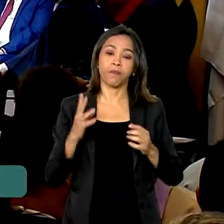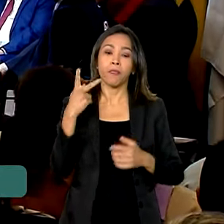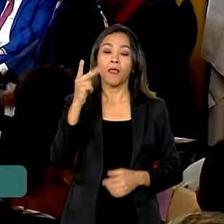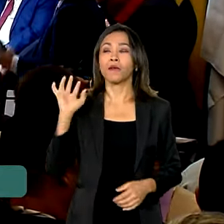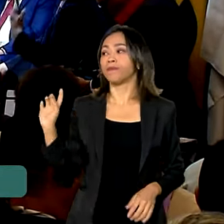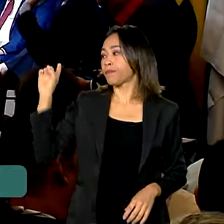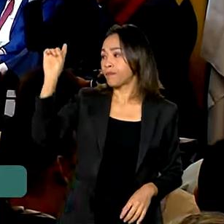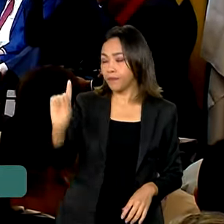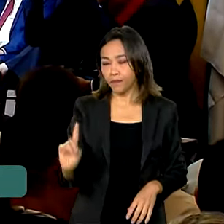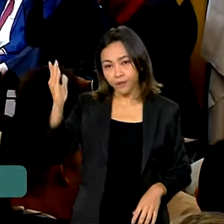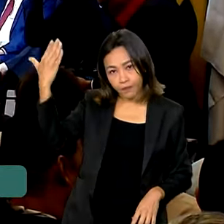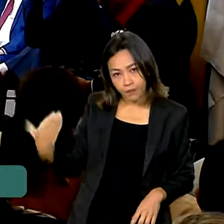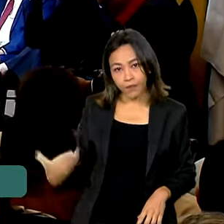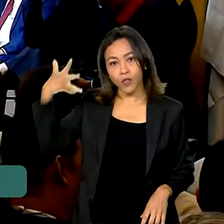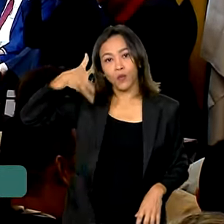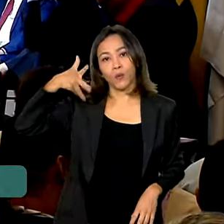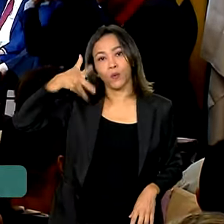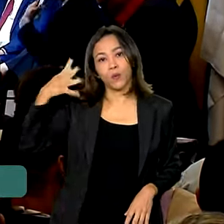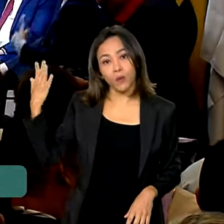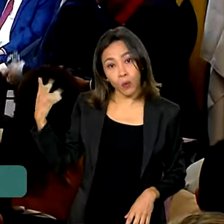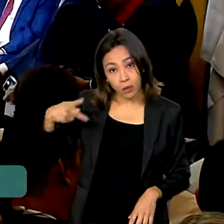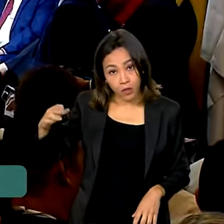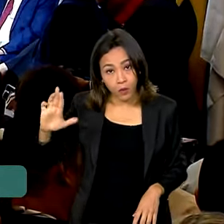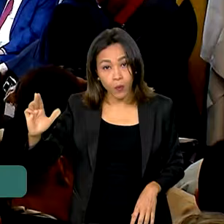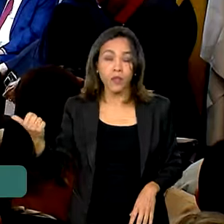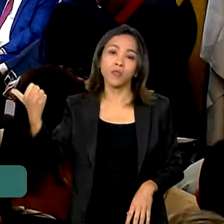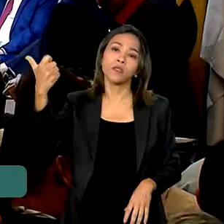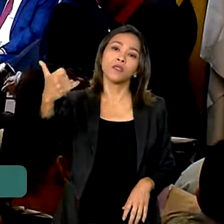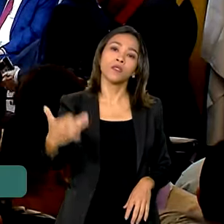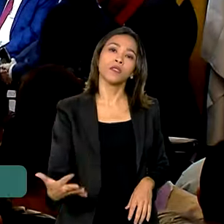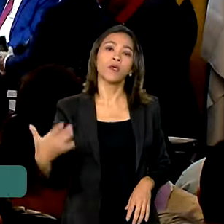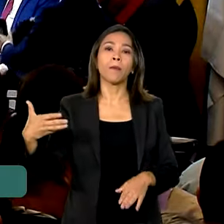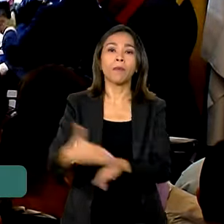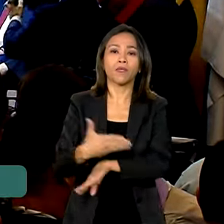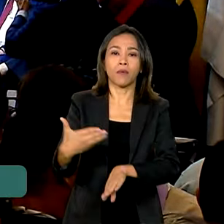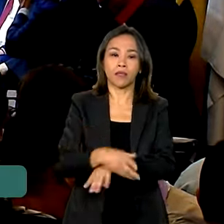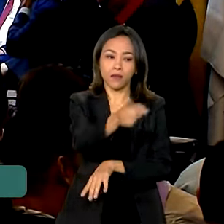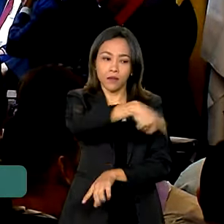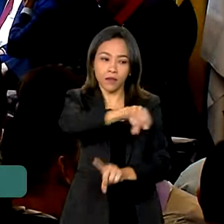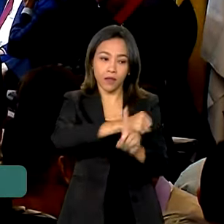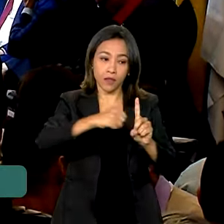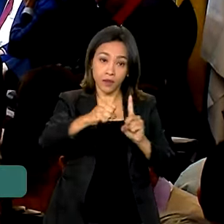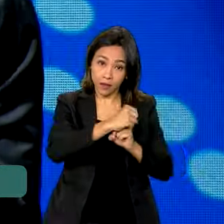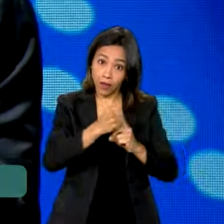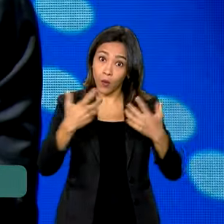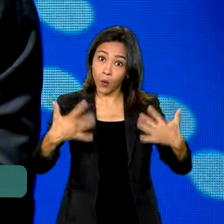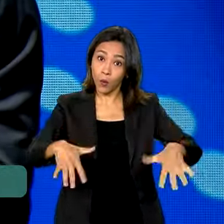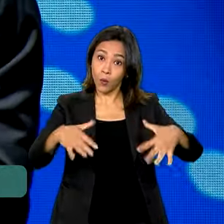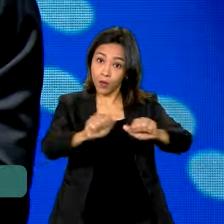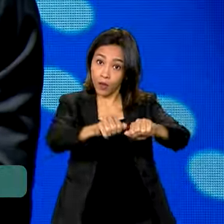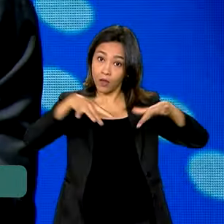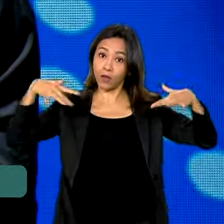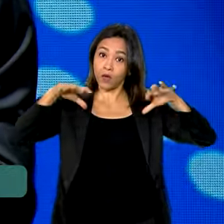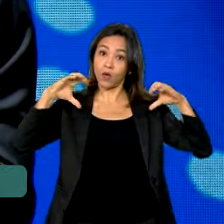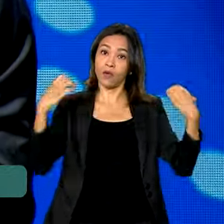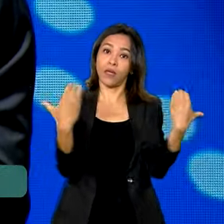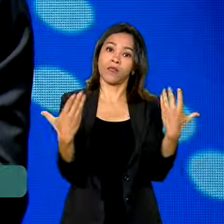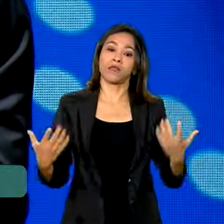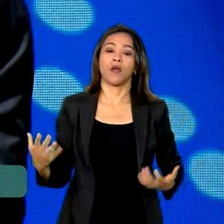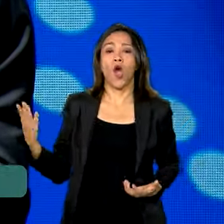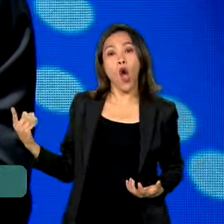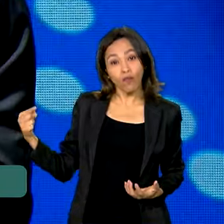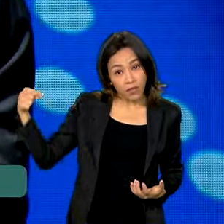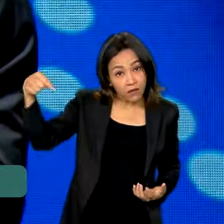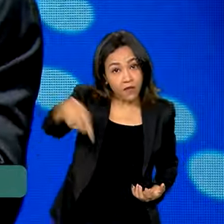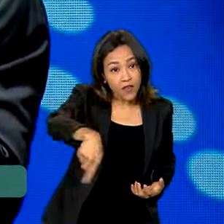discurso, o presidente Lula destacou a participação social da conferência. Vocês verem aqui para dizer